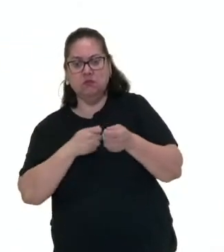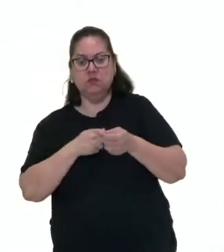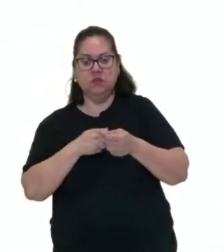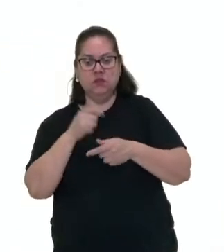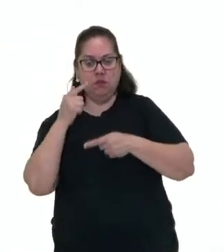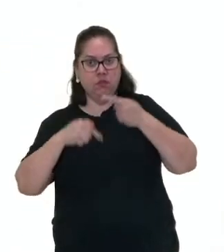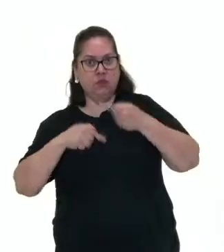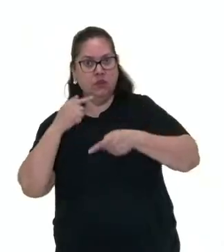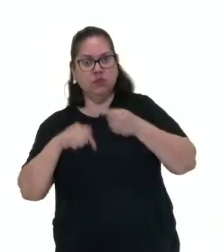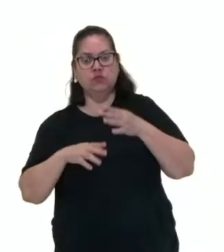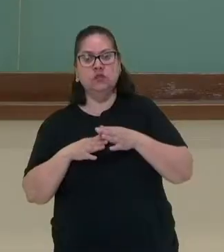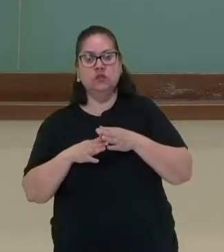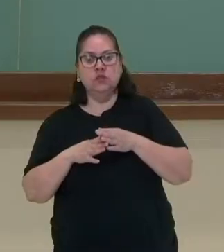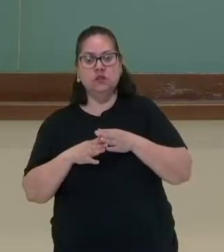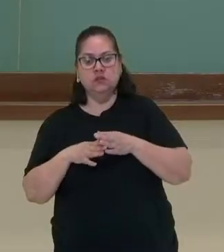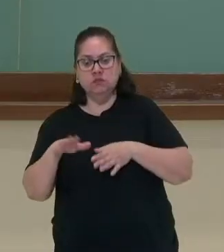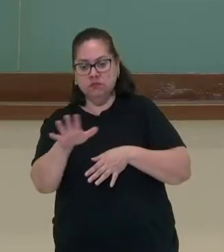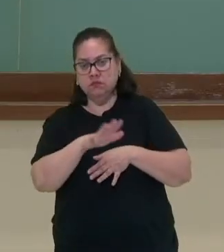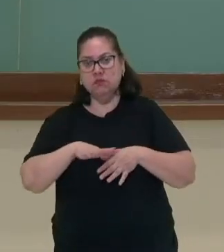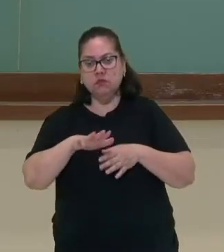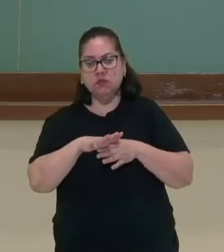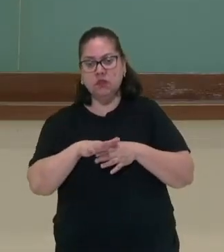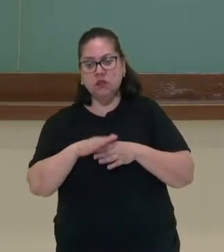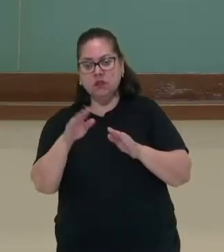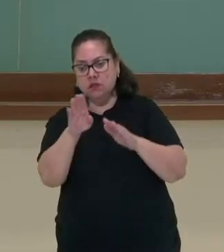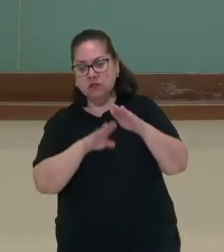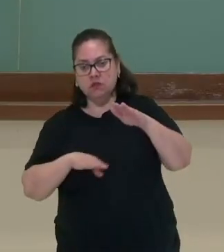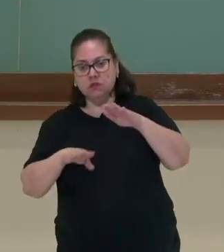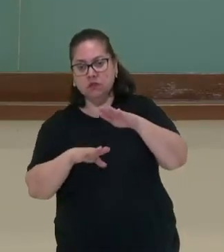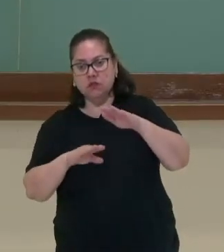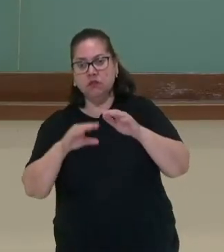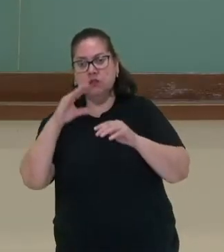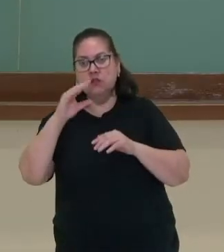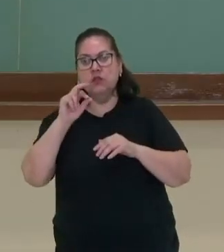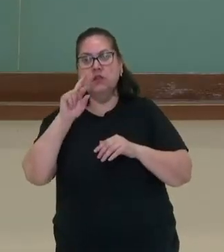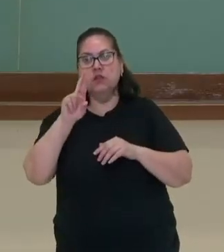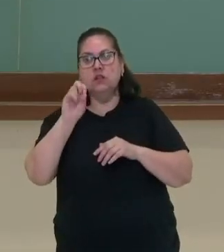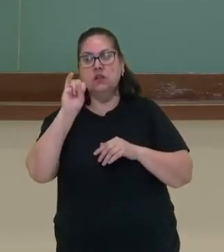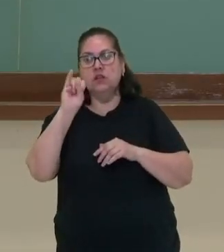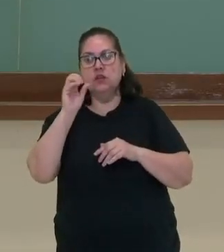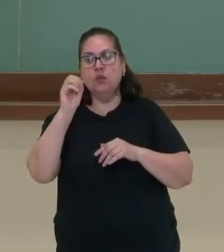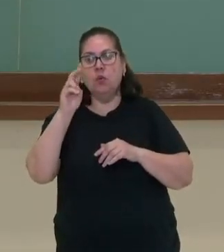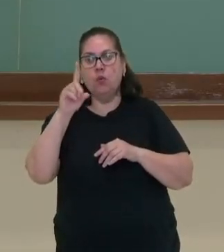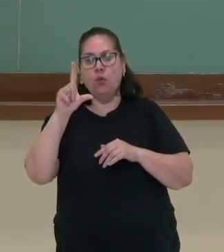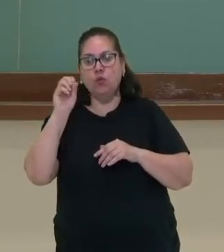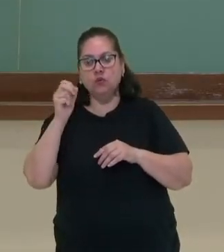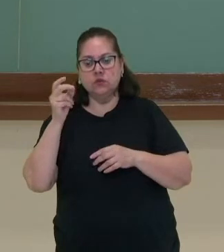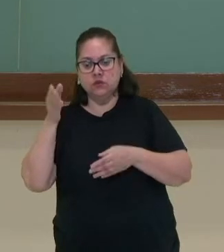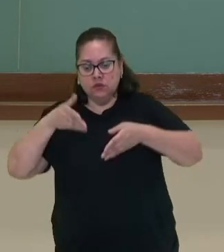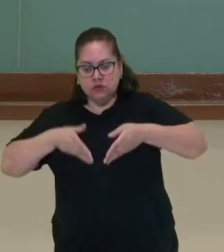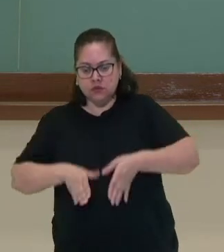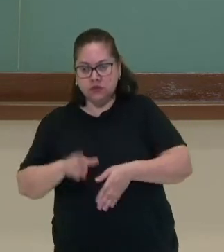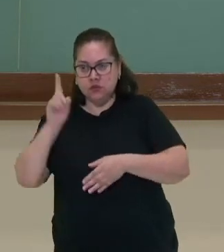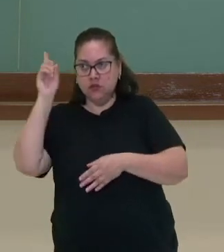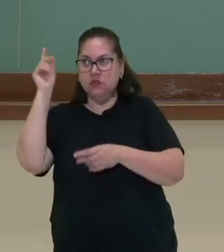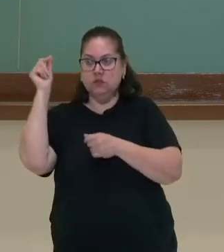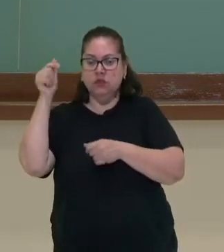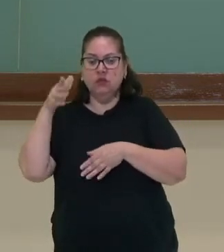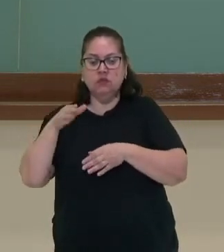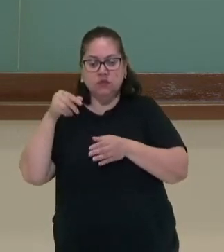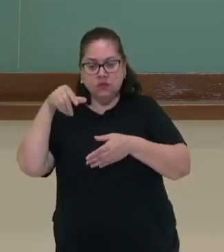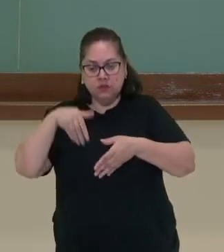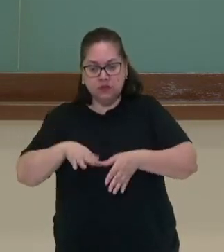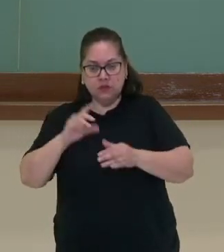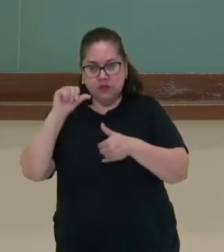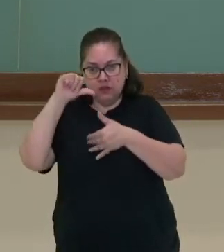na política, cargos na religião. Abaixo deles estavam os crioulos, que eram descendentes de espanhóis nascidos na América. E a gente